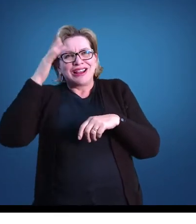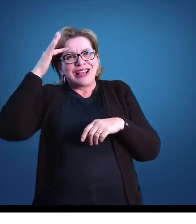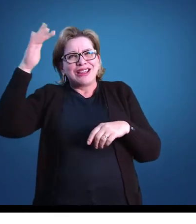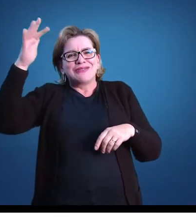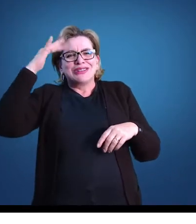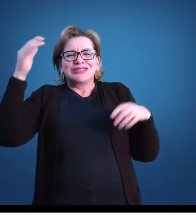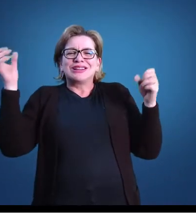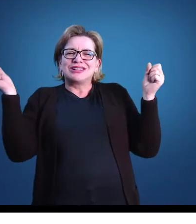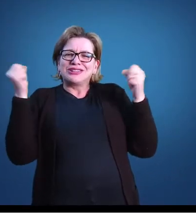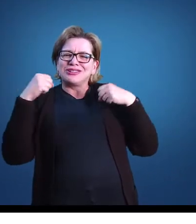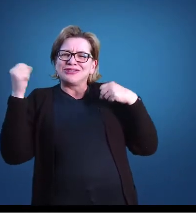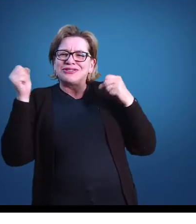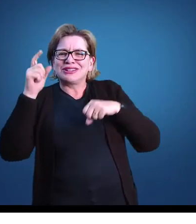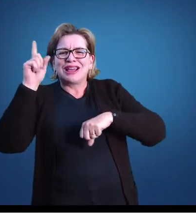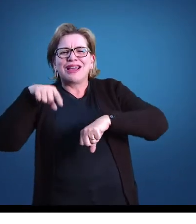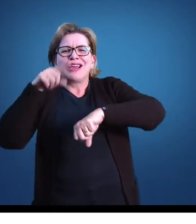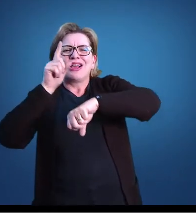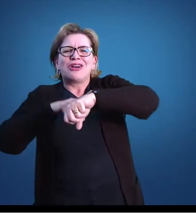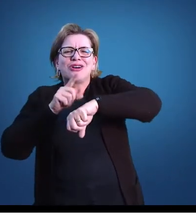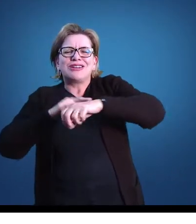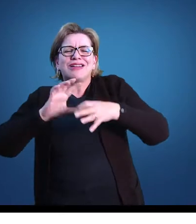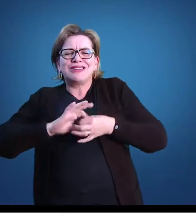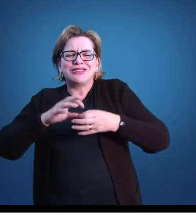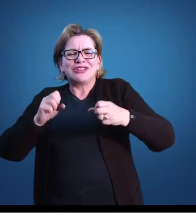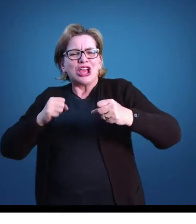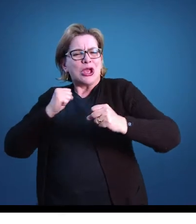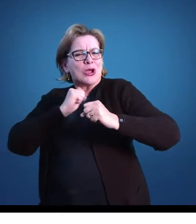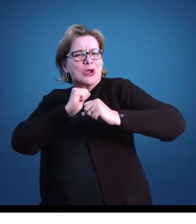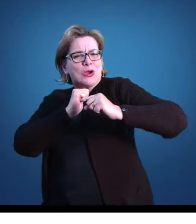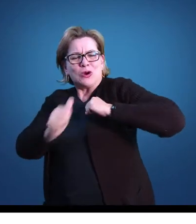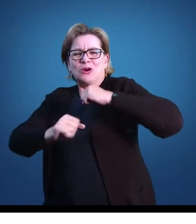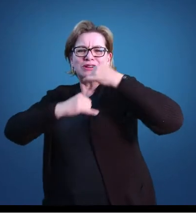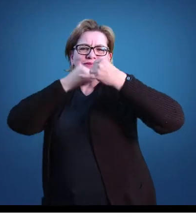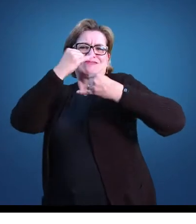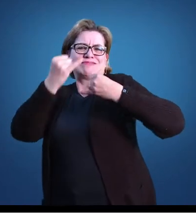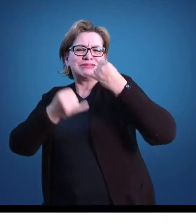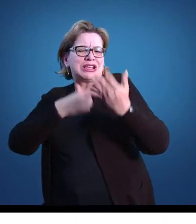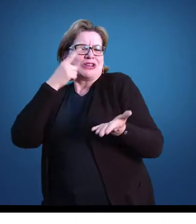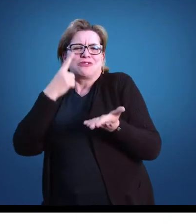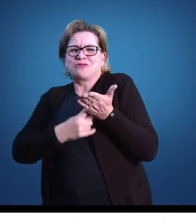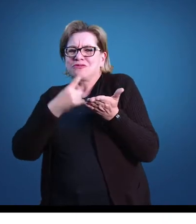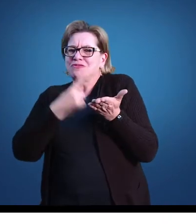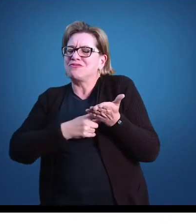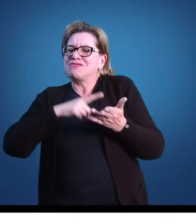espaço onde eles vão poder correr, brincar, sem muito compromisso.